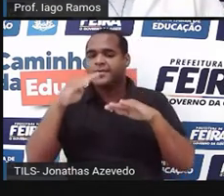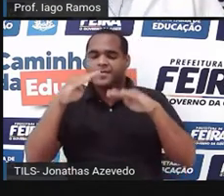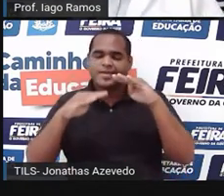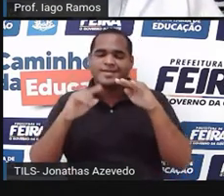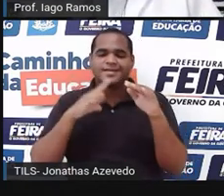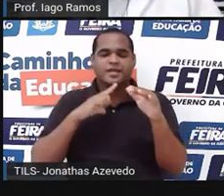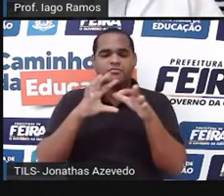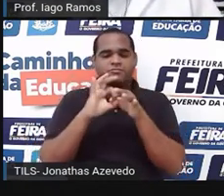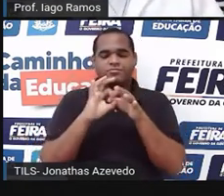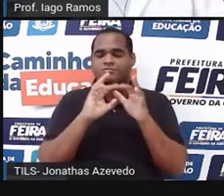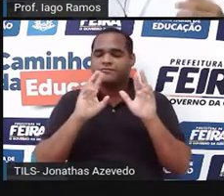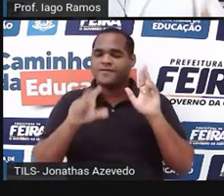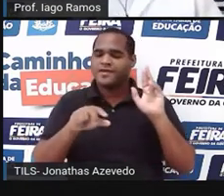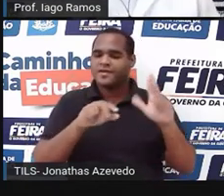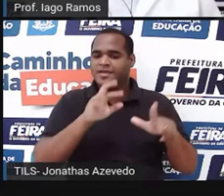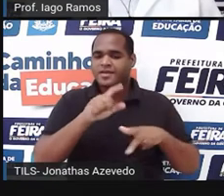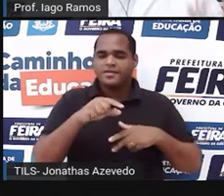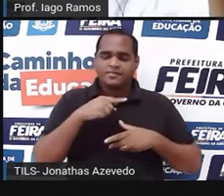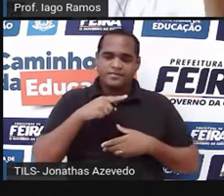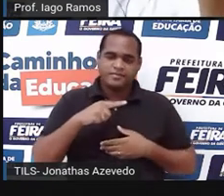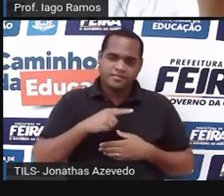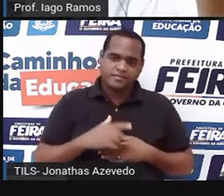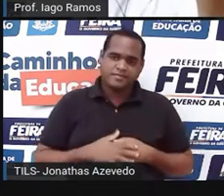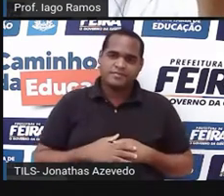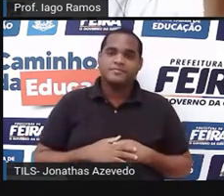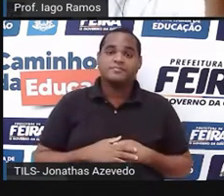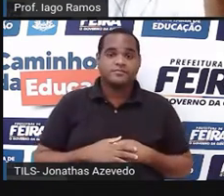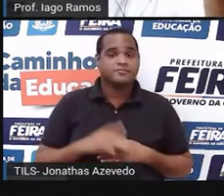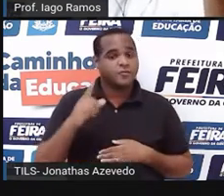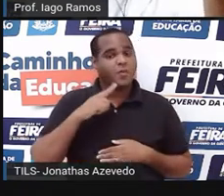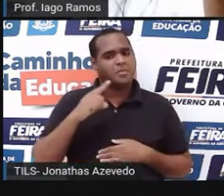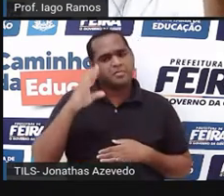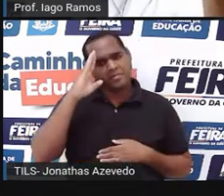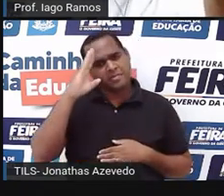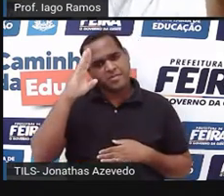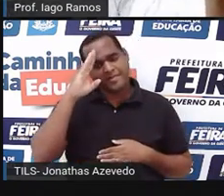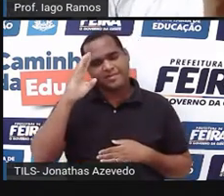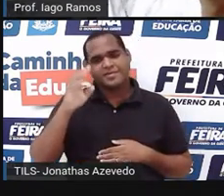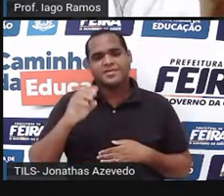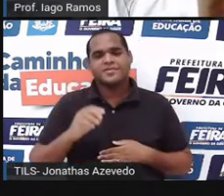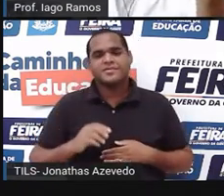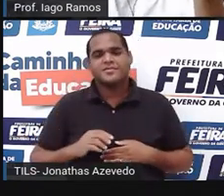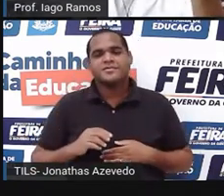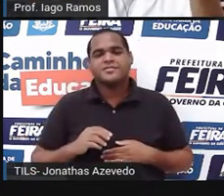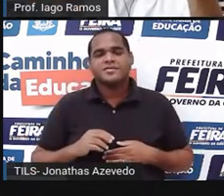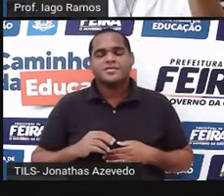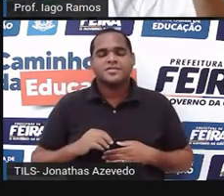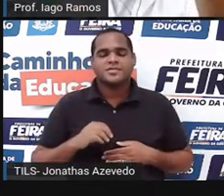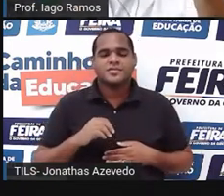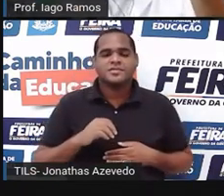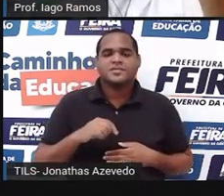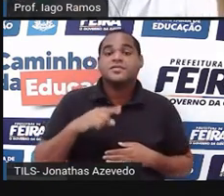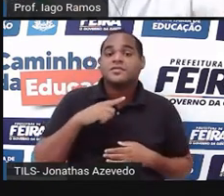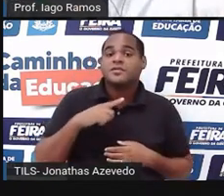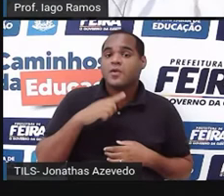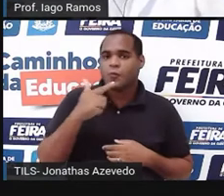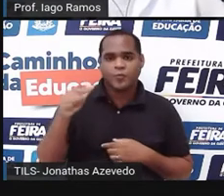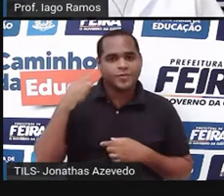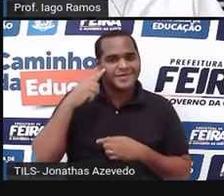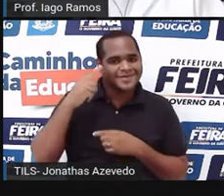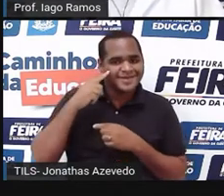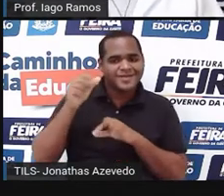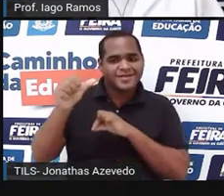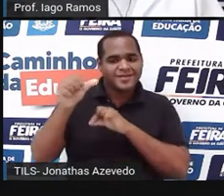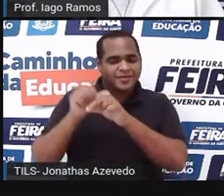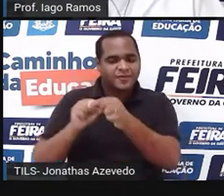de maneira inversa. Ao passo que um aumenta multiplicando por um número, a outra diminui dividindo pelo